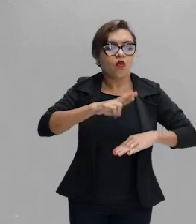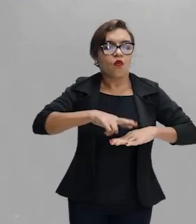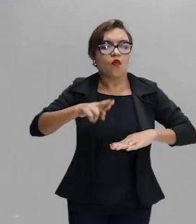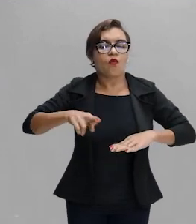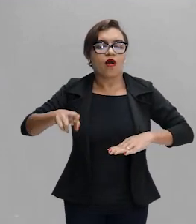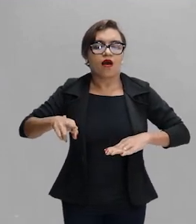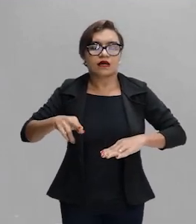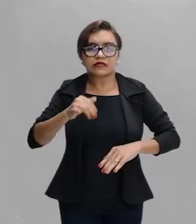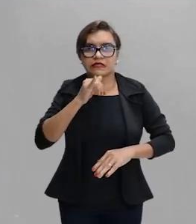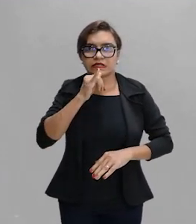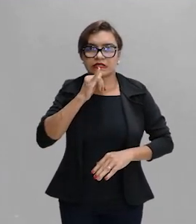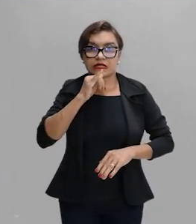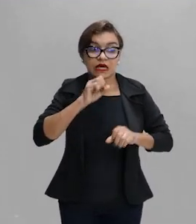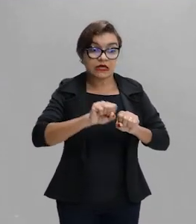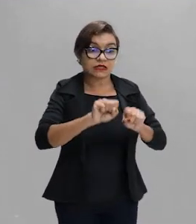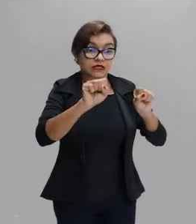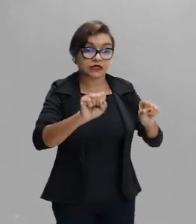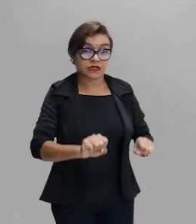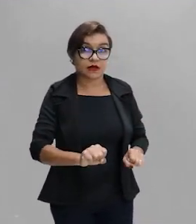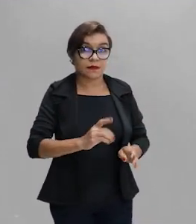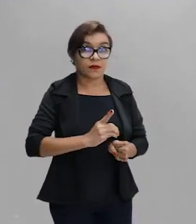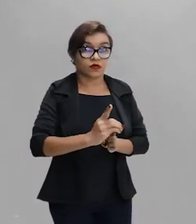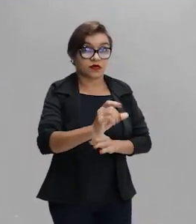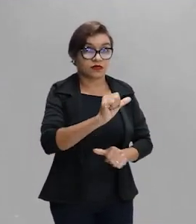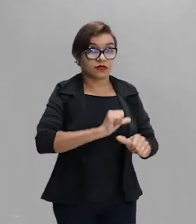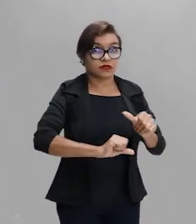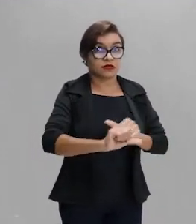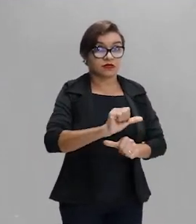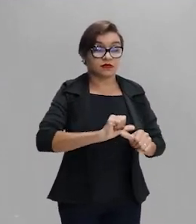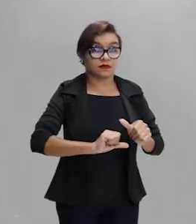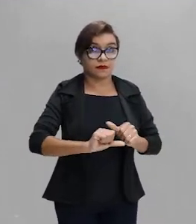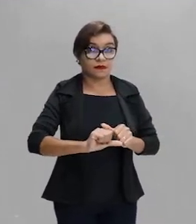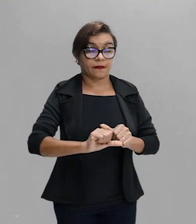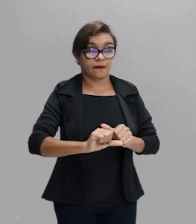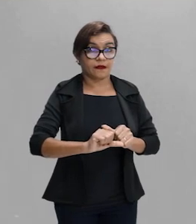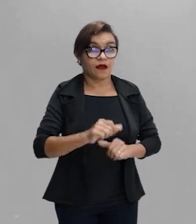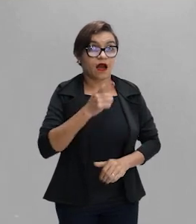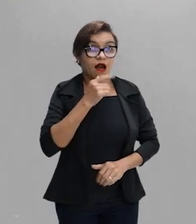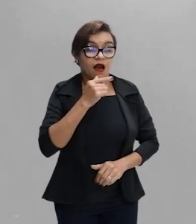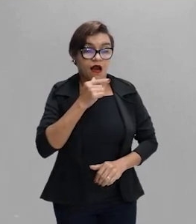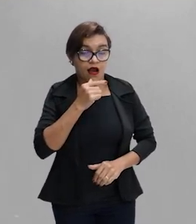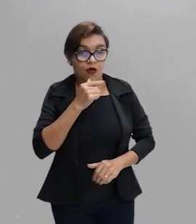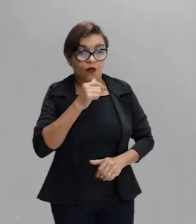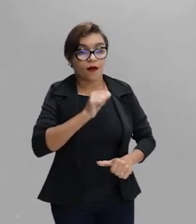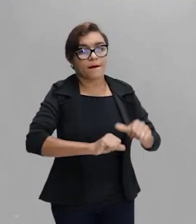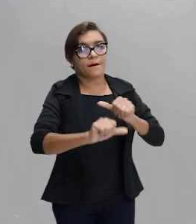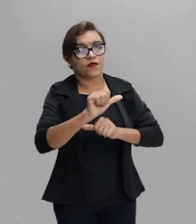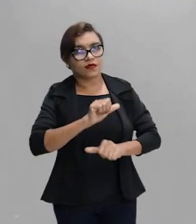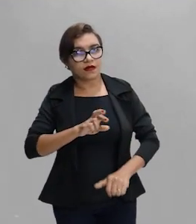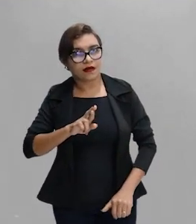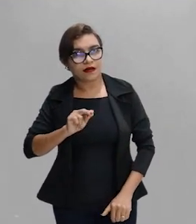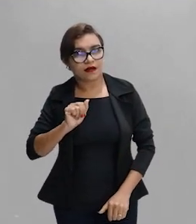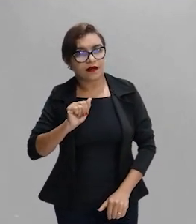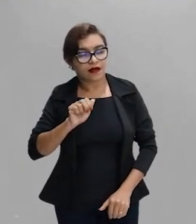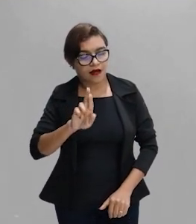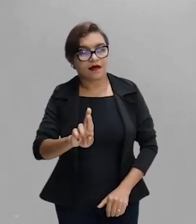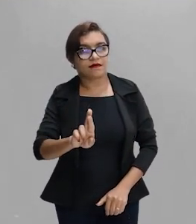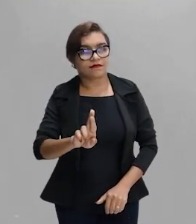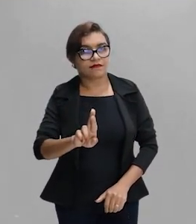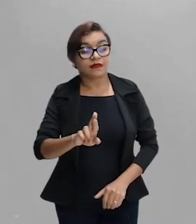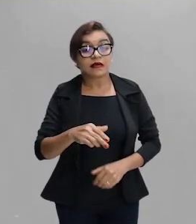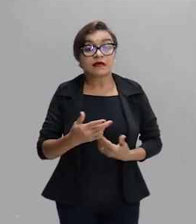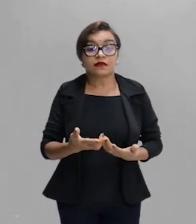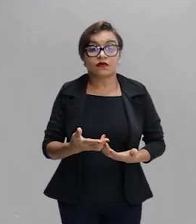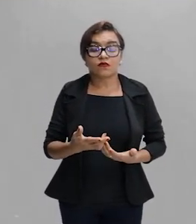ele vai passar por um sistema de refração, que é passar do meio água para o meio ar, bem como aqui está. Ok? E